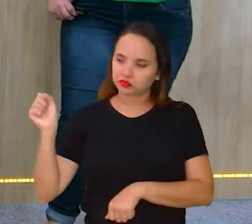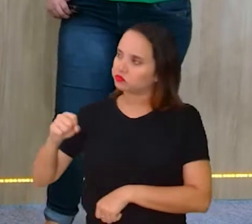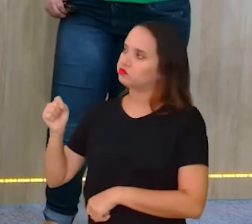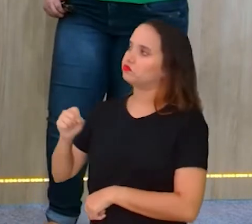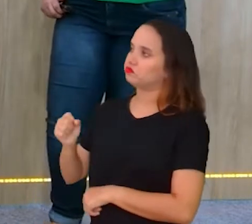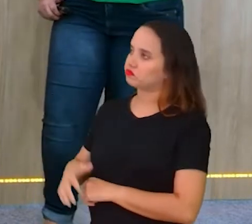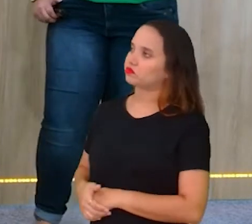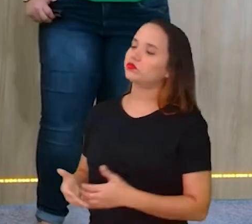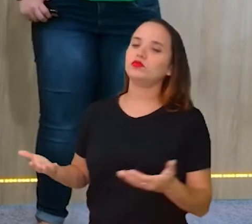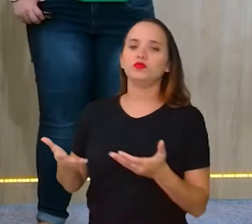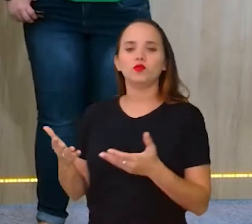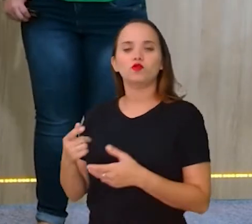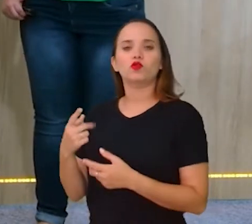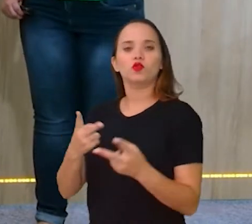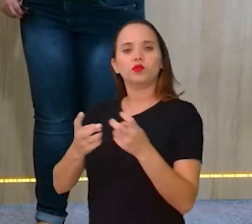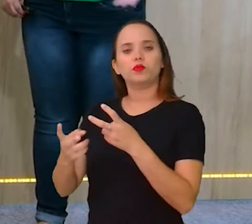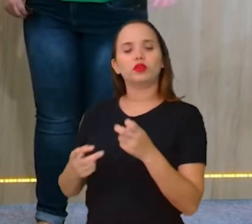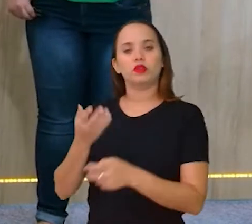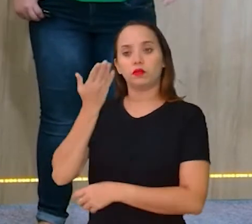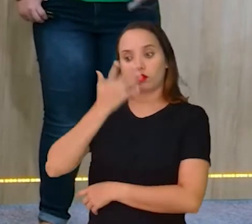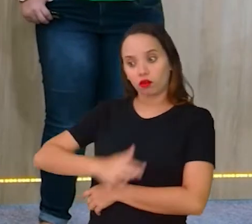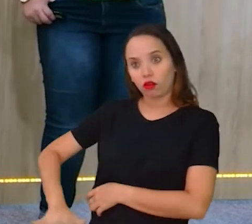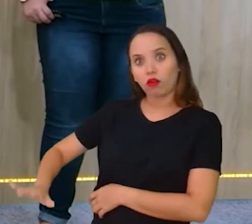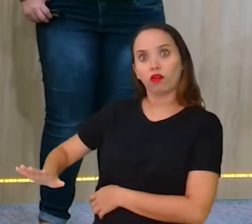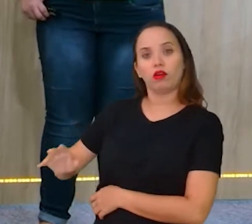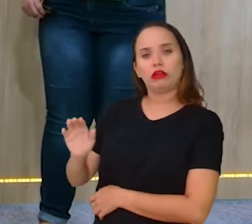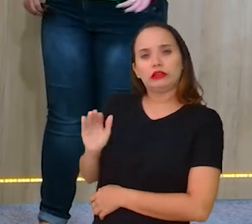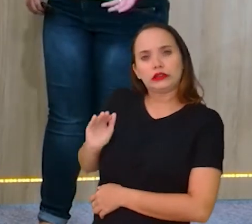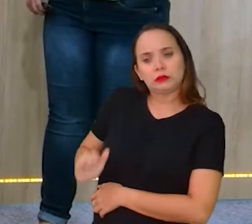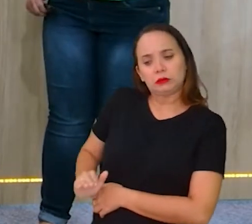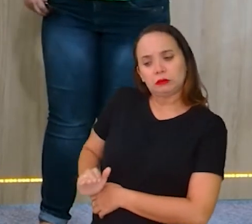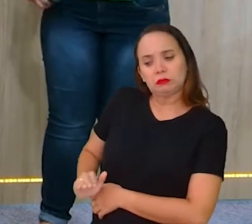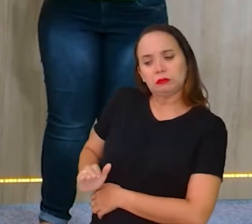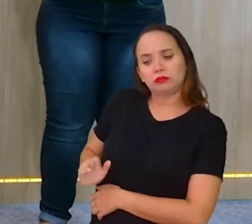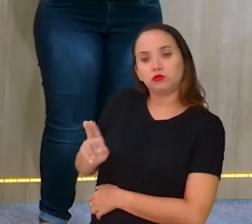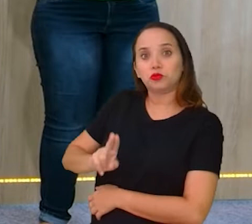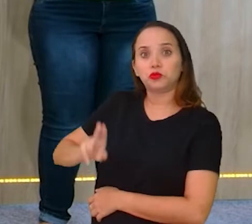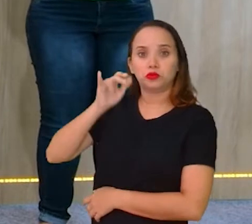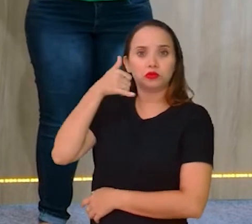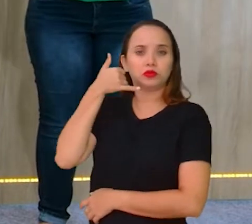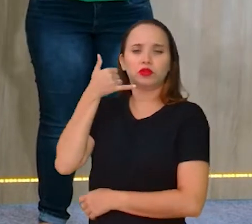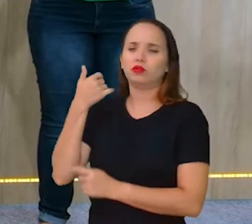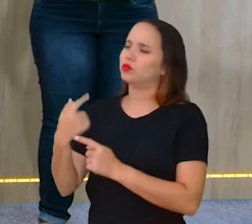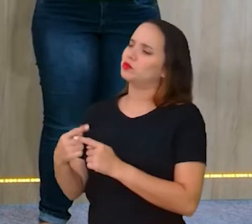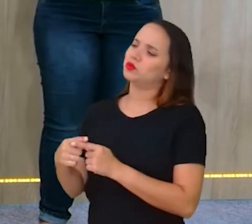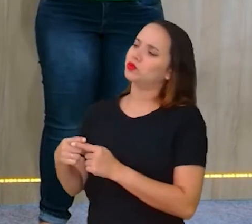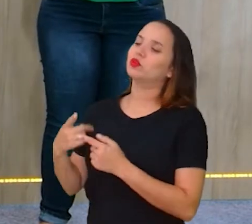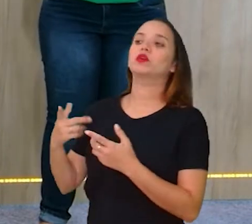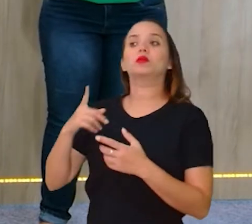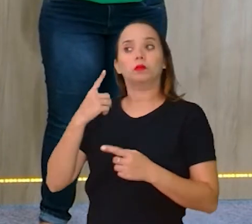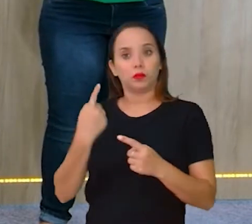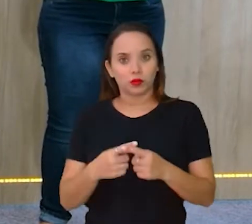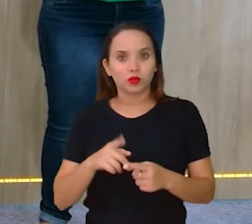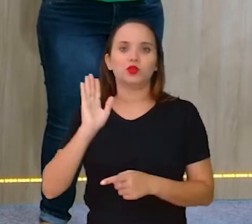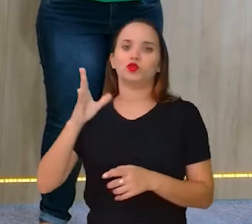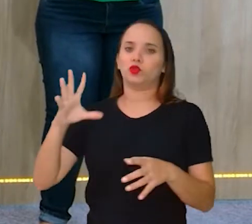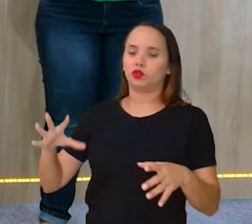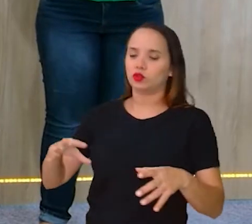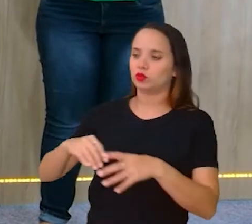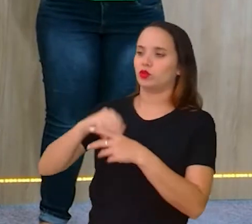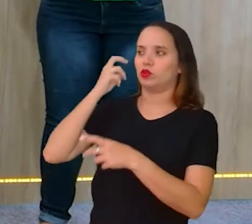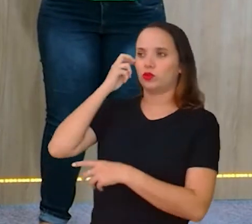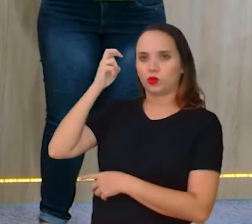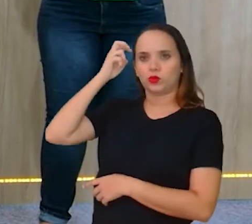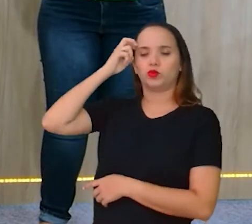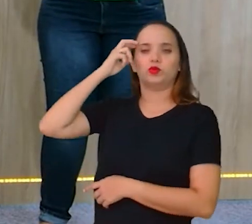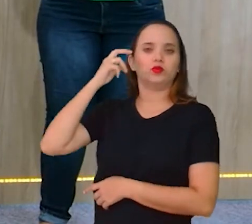Hoje em dia, a gente percebe crianças bem pequenas, não é? Já utilizando o celular, por quê? Porque já está dentro dessa cultura, então não tem para